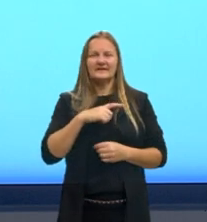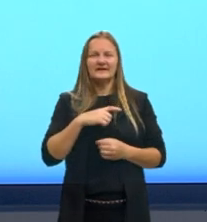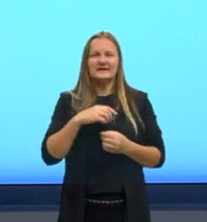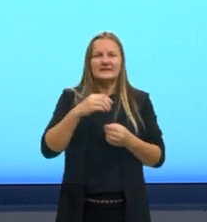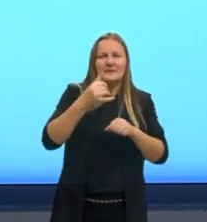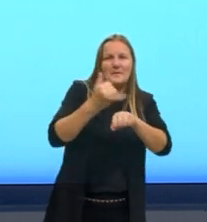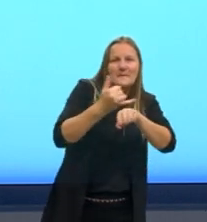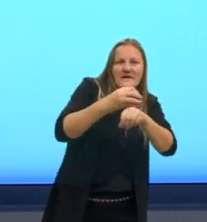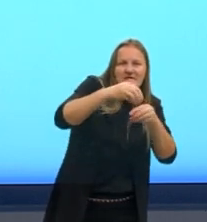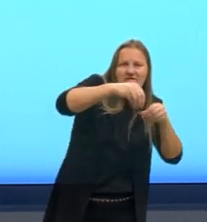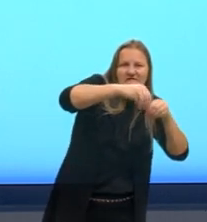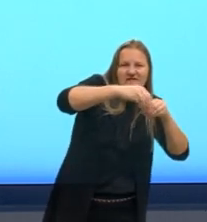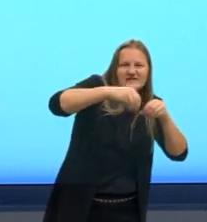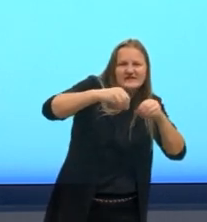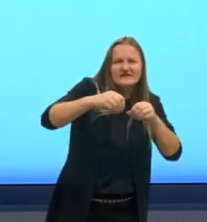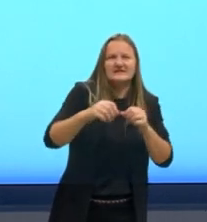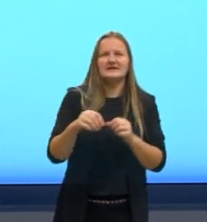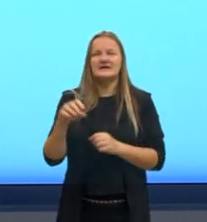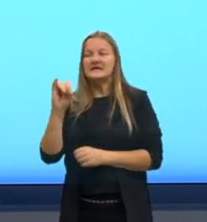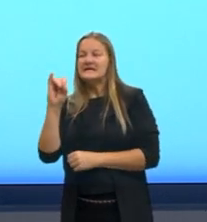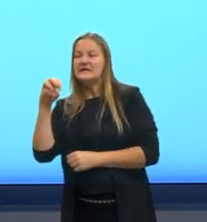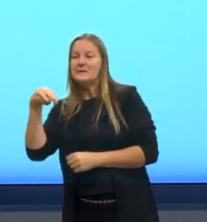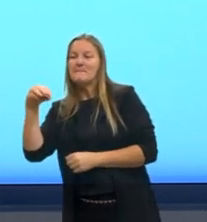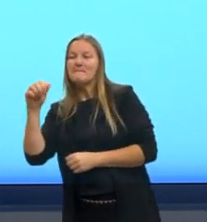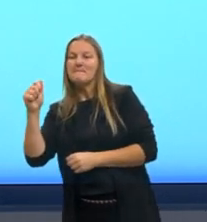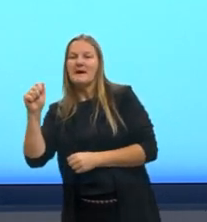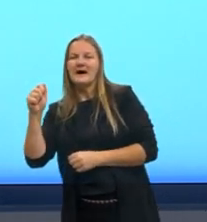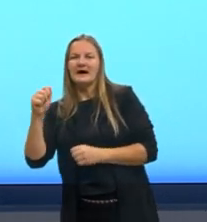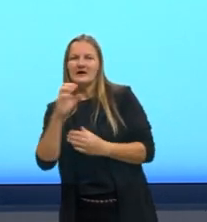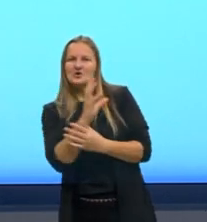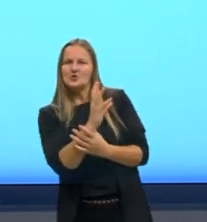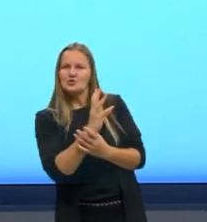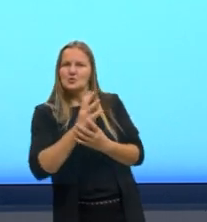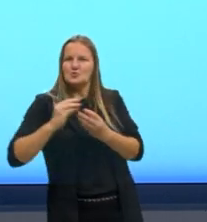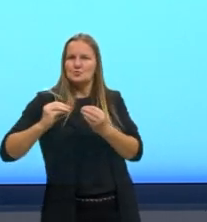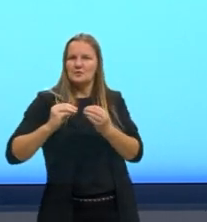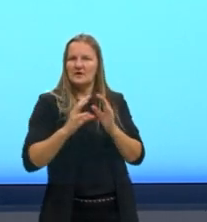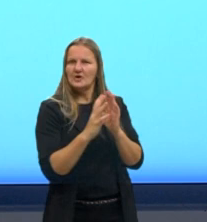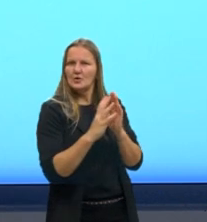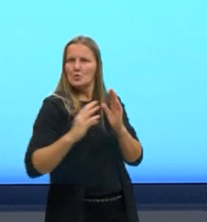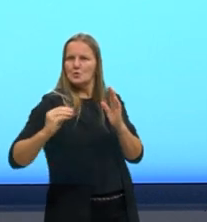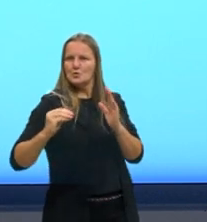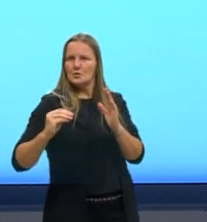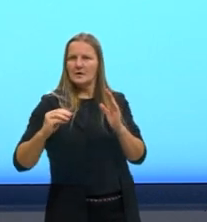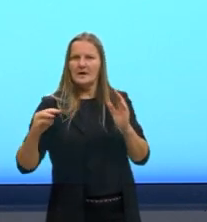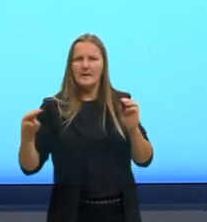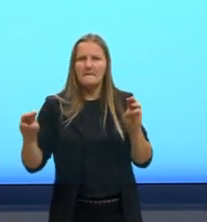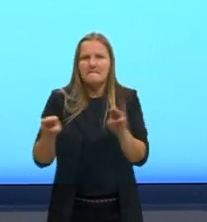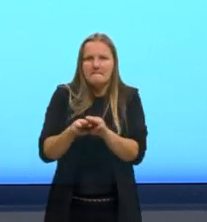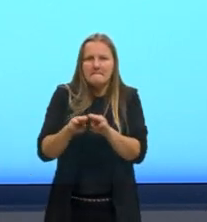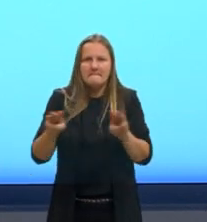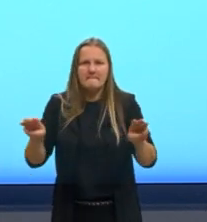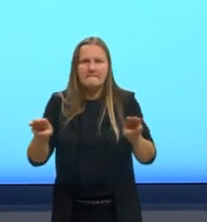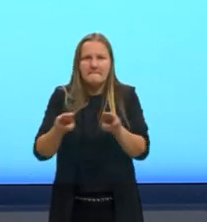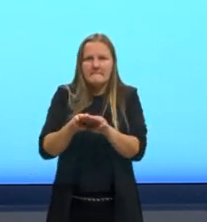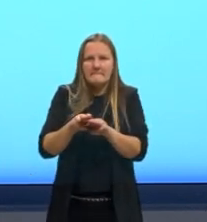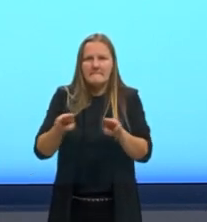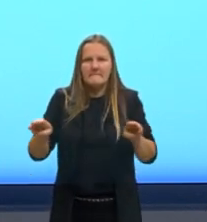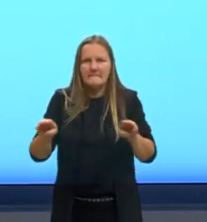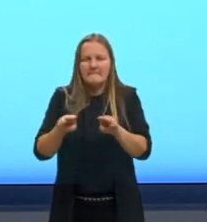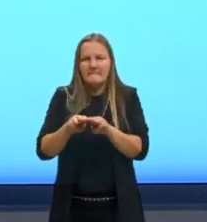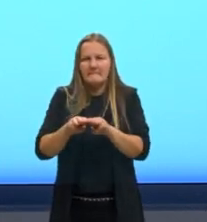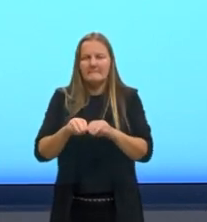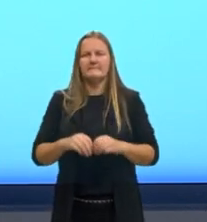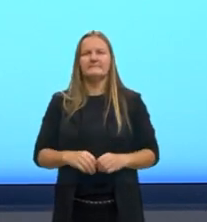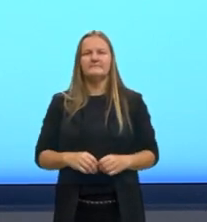retirar essas limalhas com a força de um ímã. Por isso que é separação magnética, porque é empregado uma